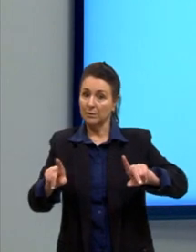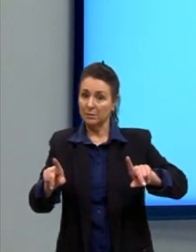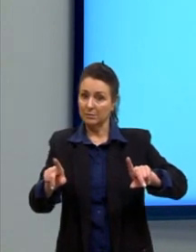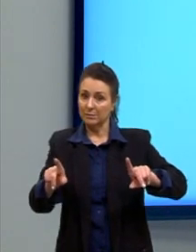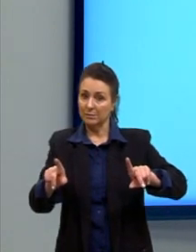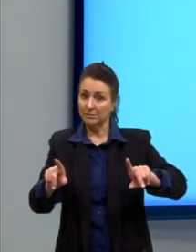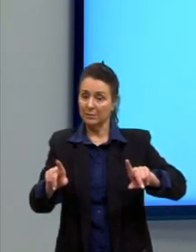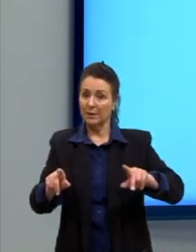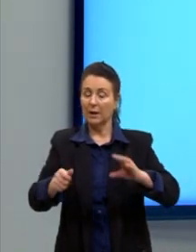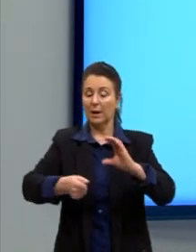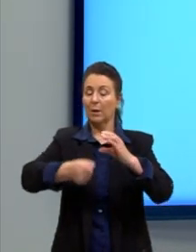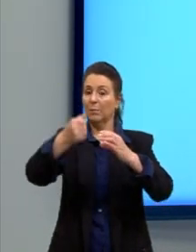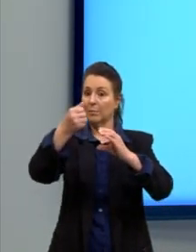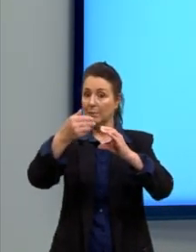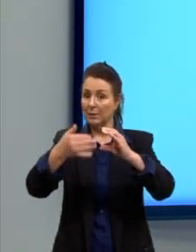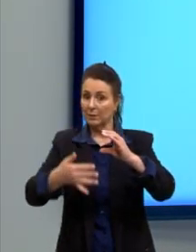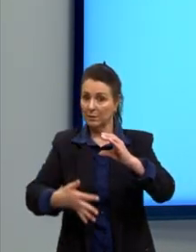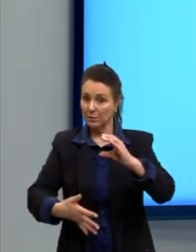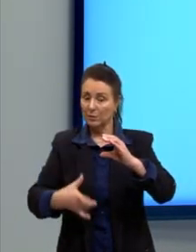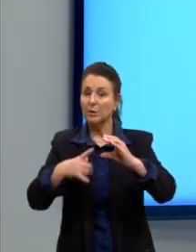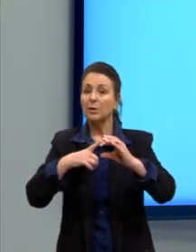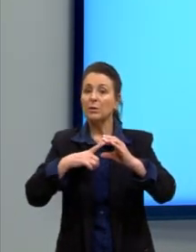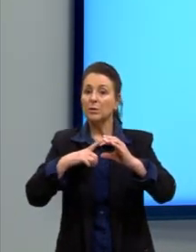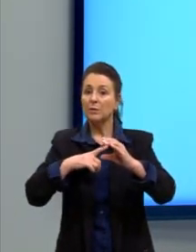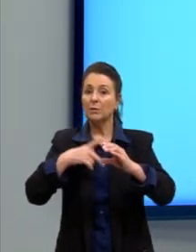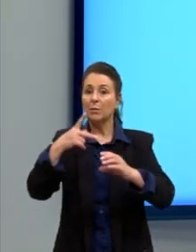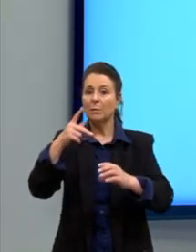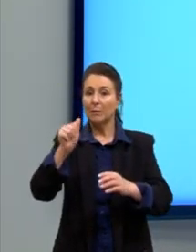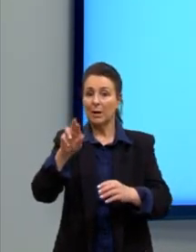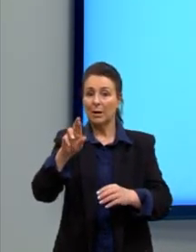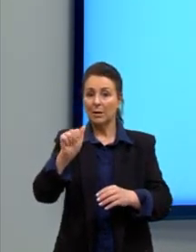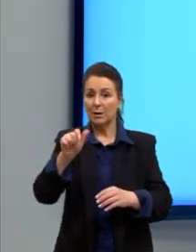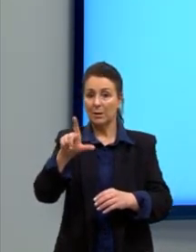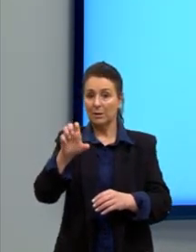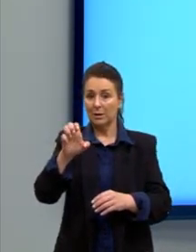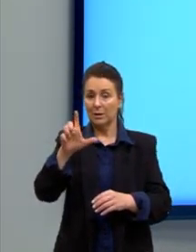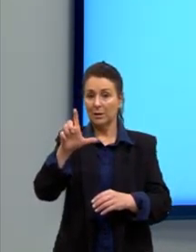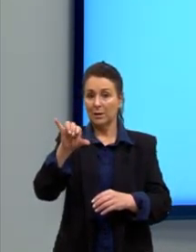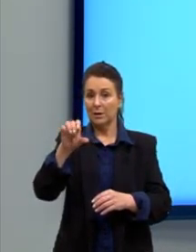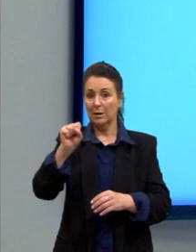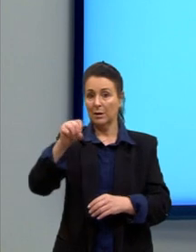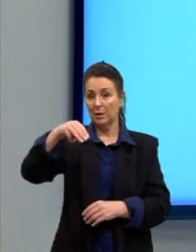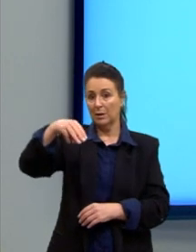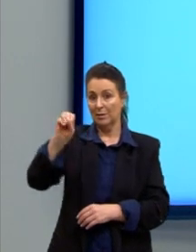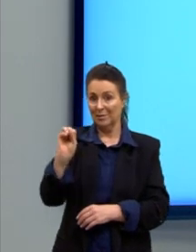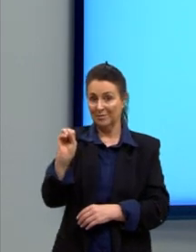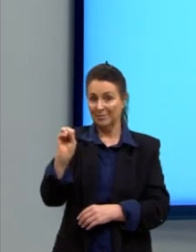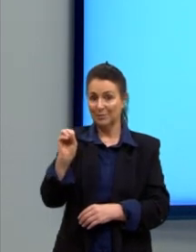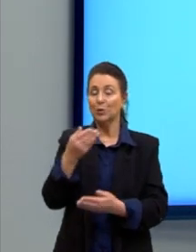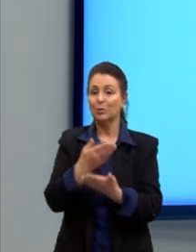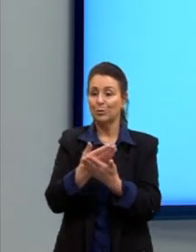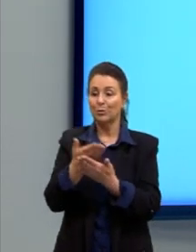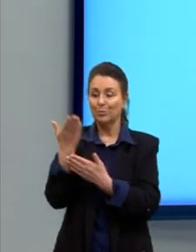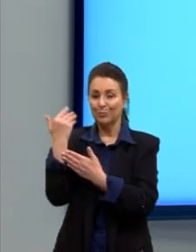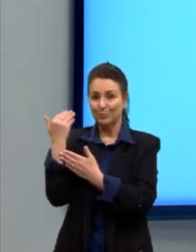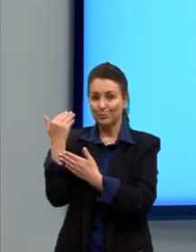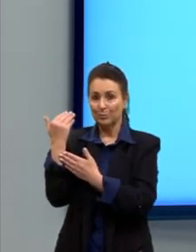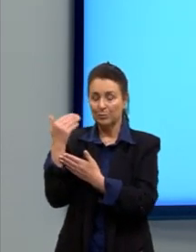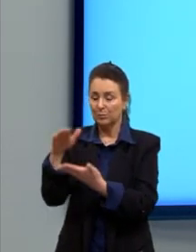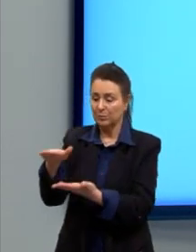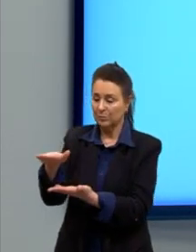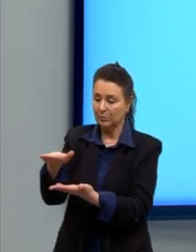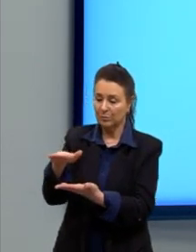Essa característica nós vimos lá no paralelismo. Para a gente garantir, então, que elas são paralelas,